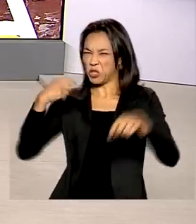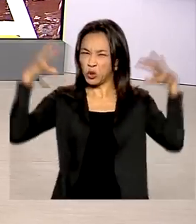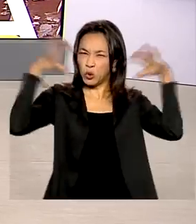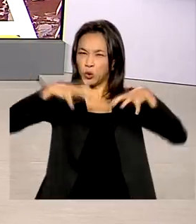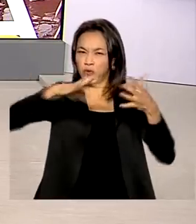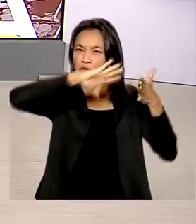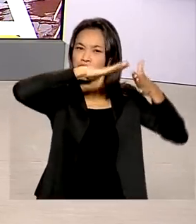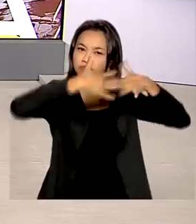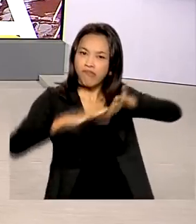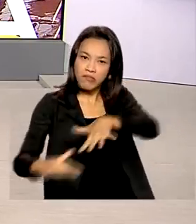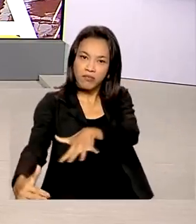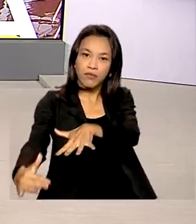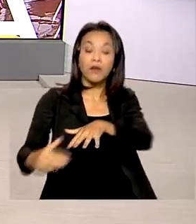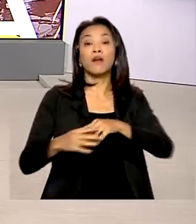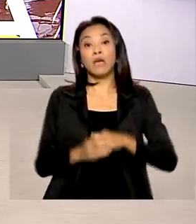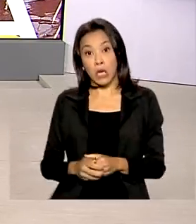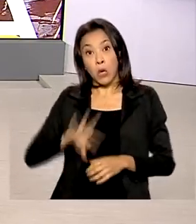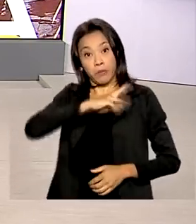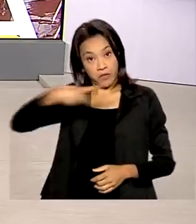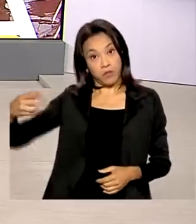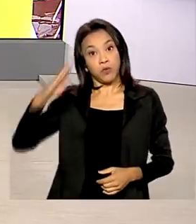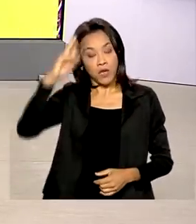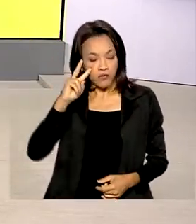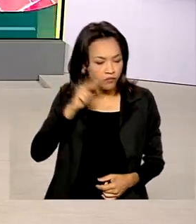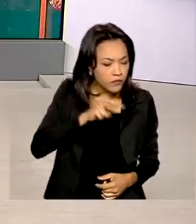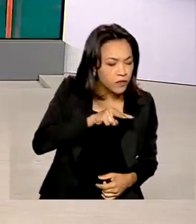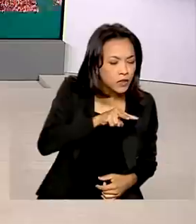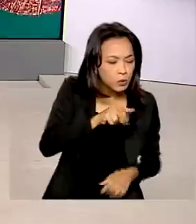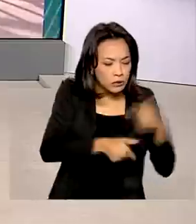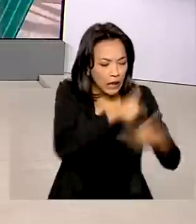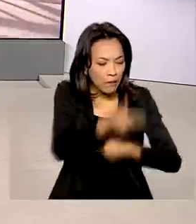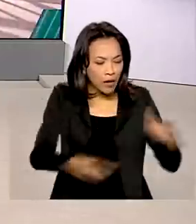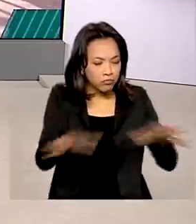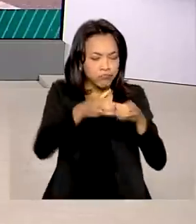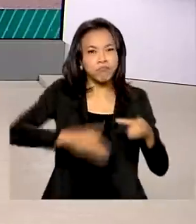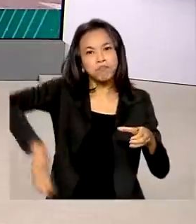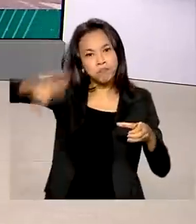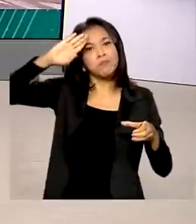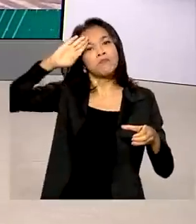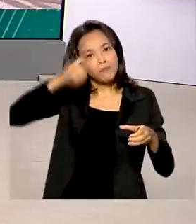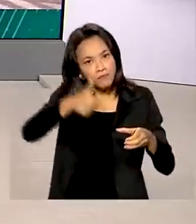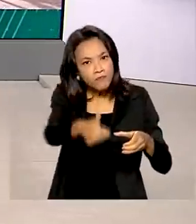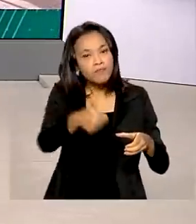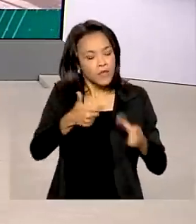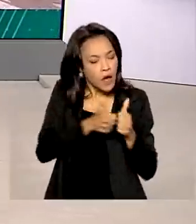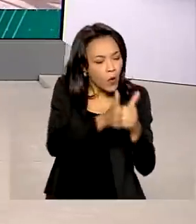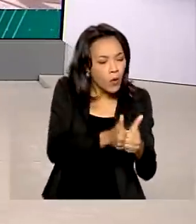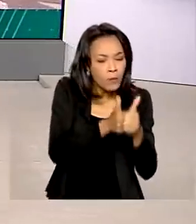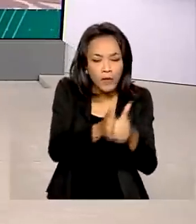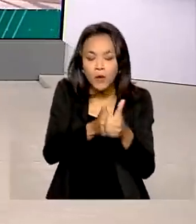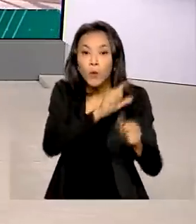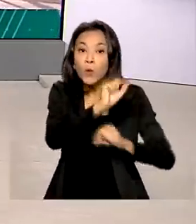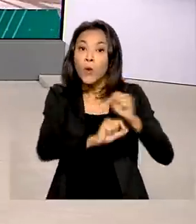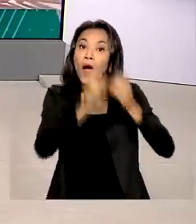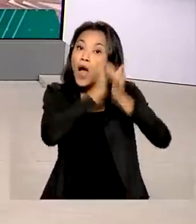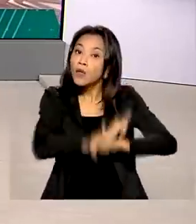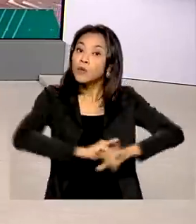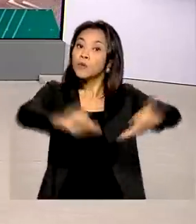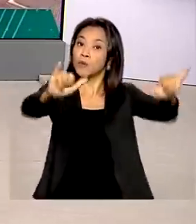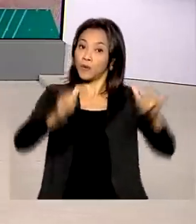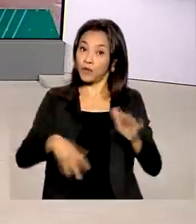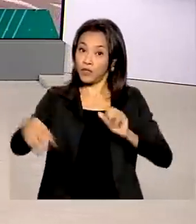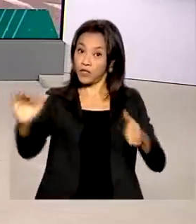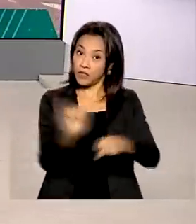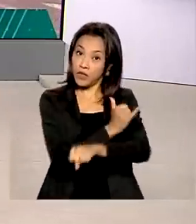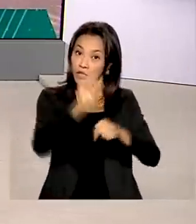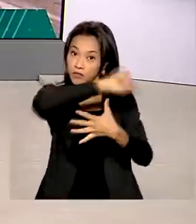O presidente ainda viu de perto a atuação das Forças Armadas na região e acompanhou o anúncio de medidas do governo federal